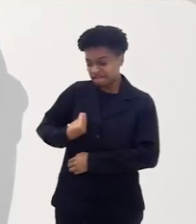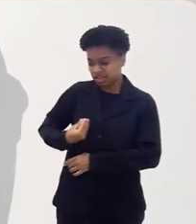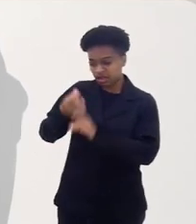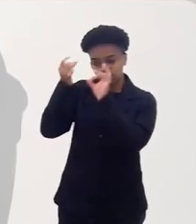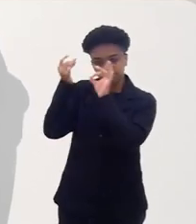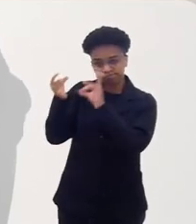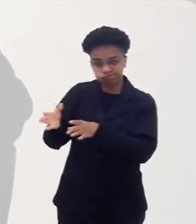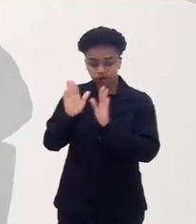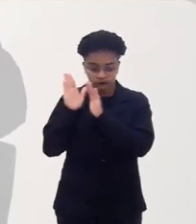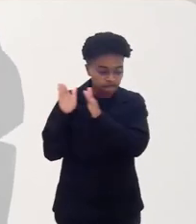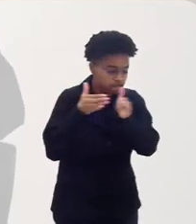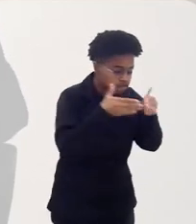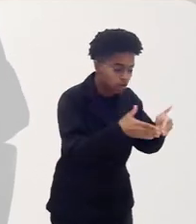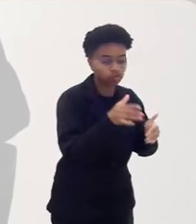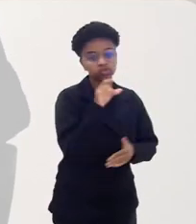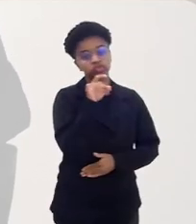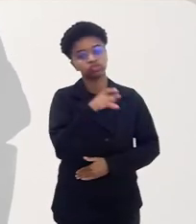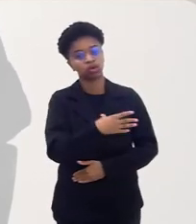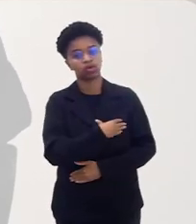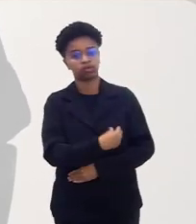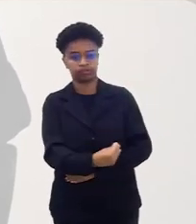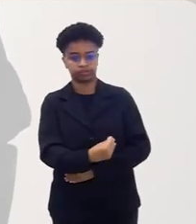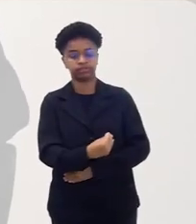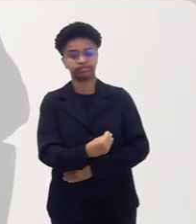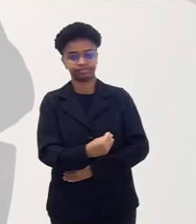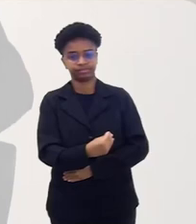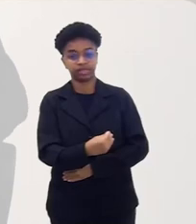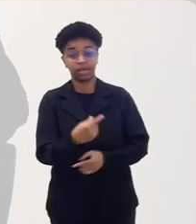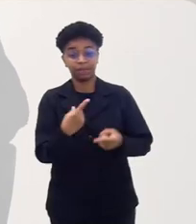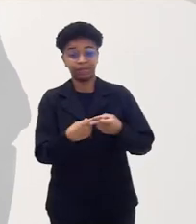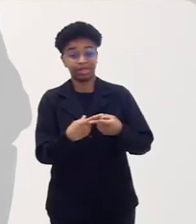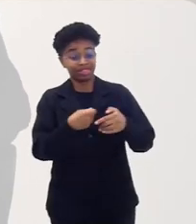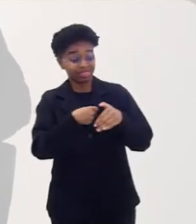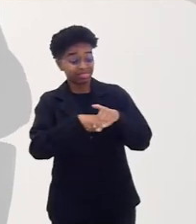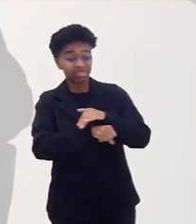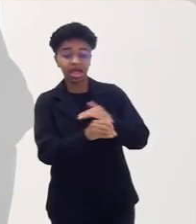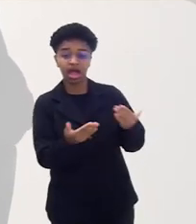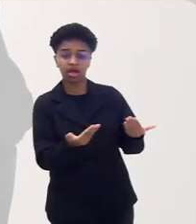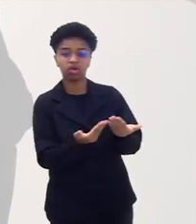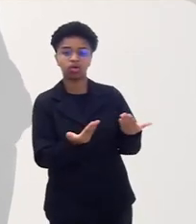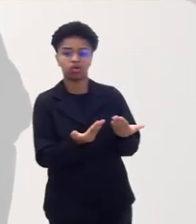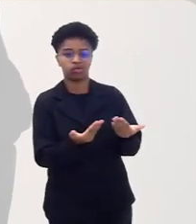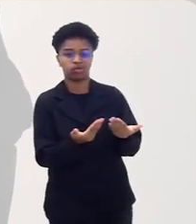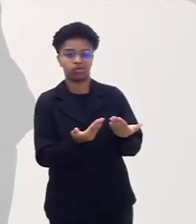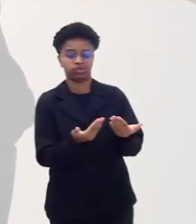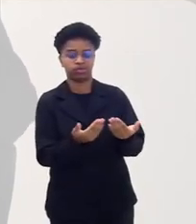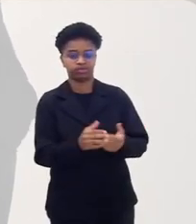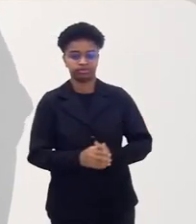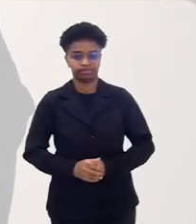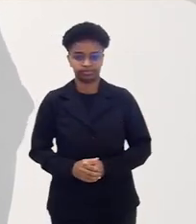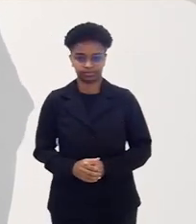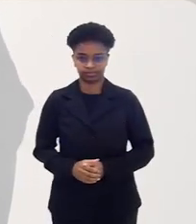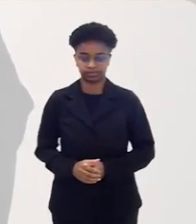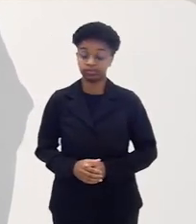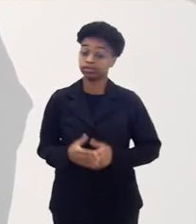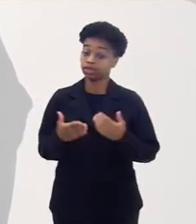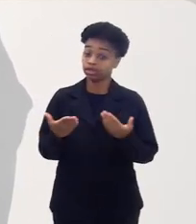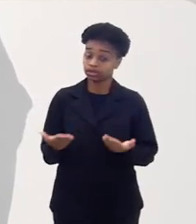sua vida normal para se dedicar inteiramente àquele ser que procriaram e que gestaram.